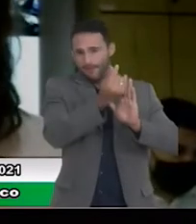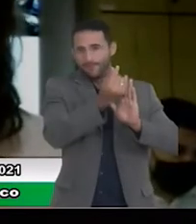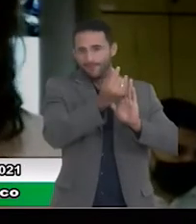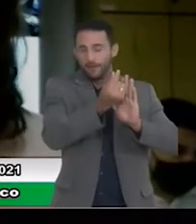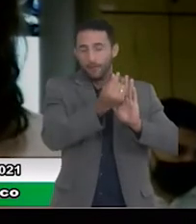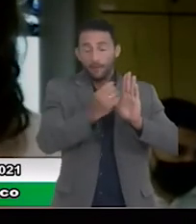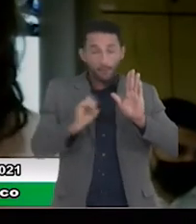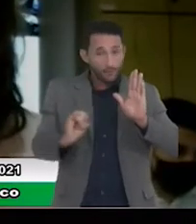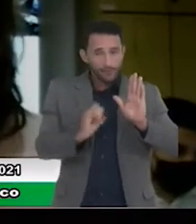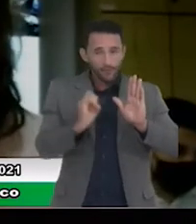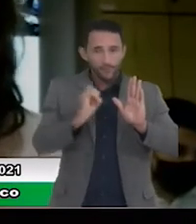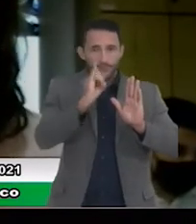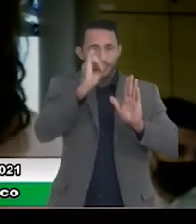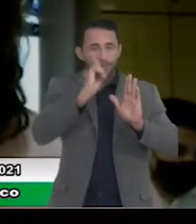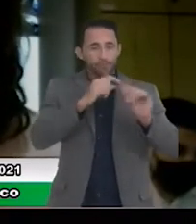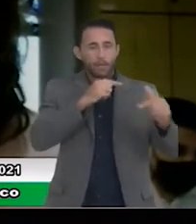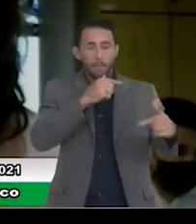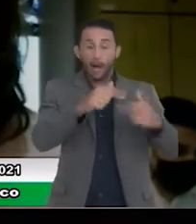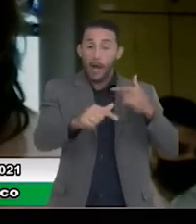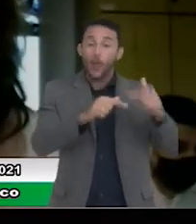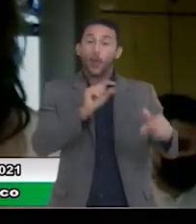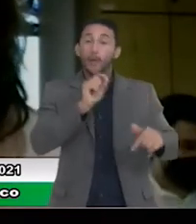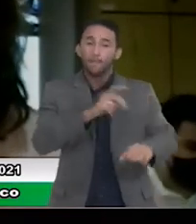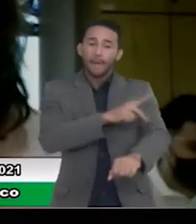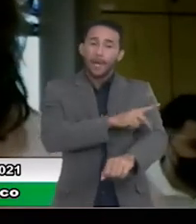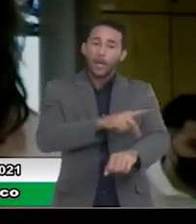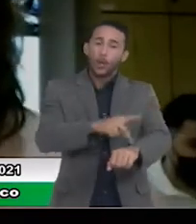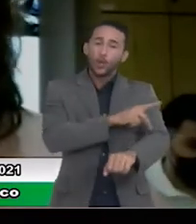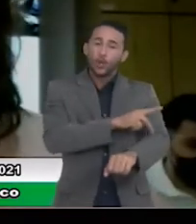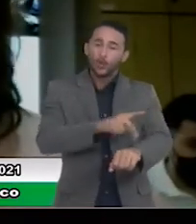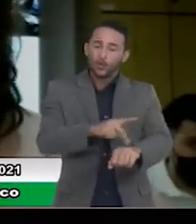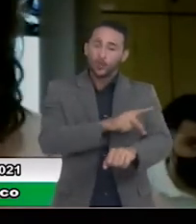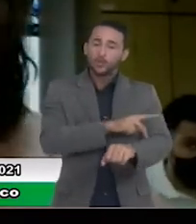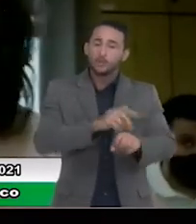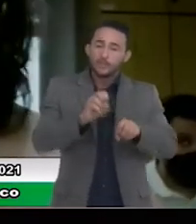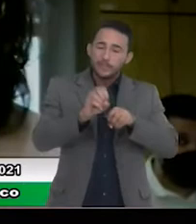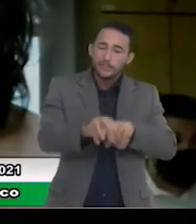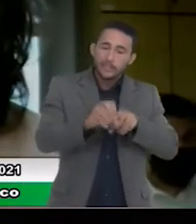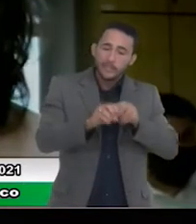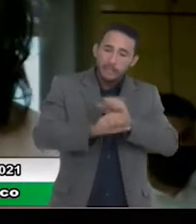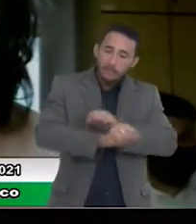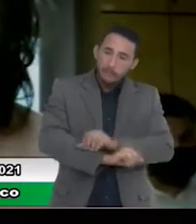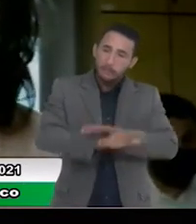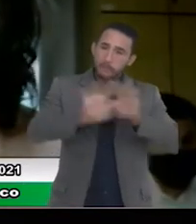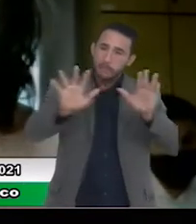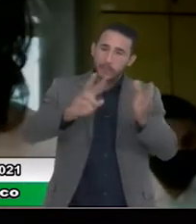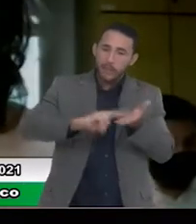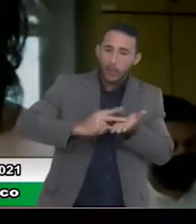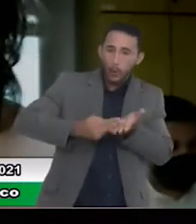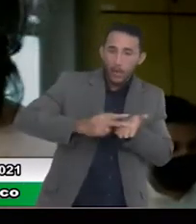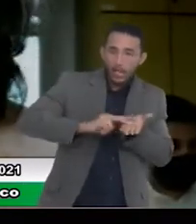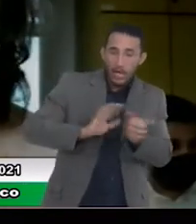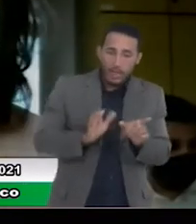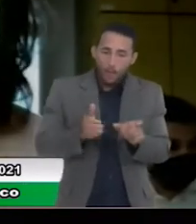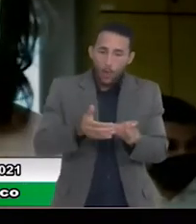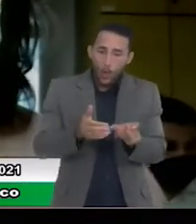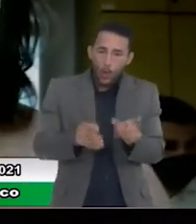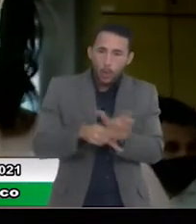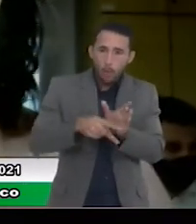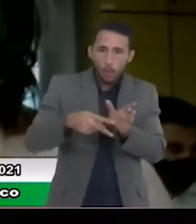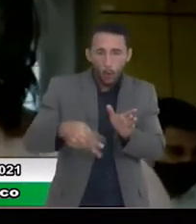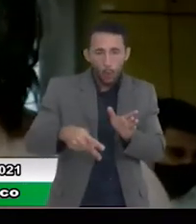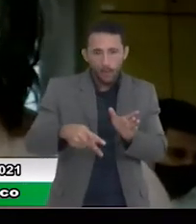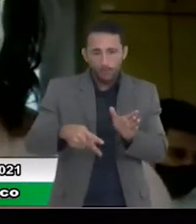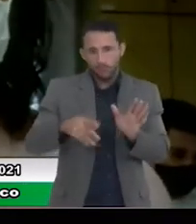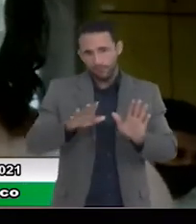a gente fazer esse trabalho pedagógico com a população, conto muito com vocês para a gente traduzir esses termos para o português, para que as pessoas